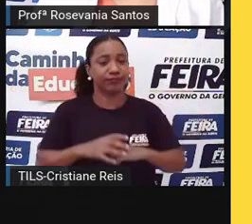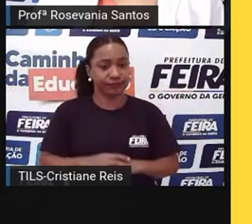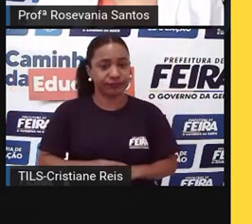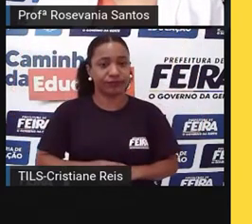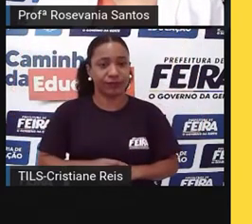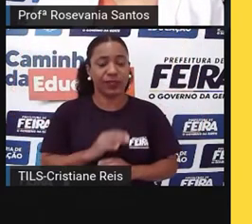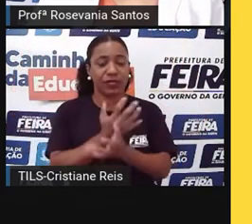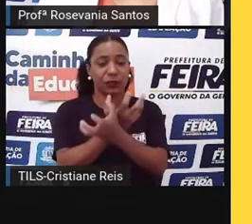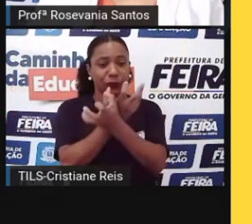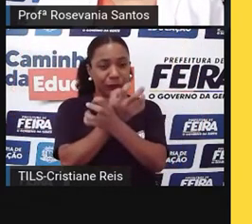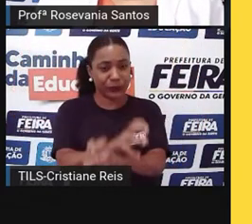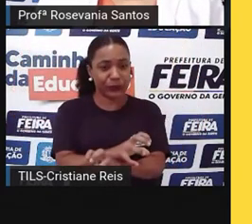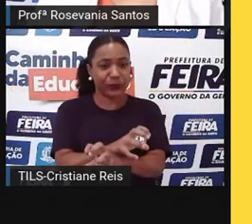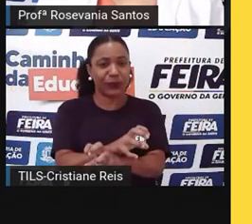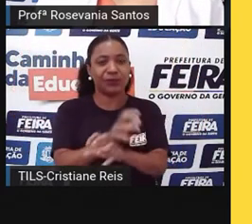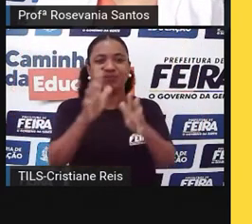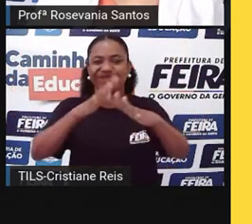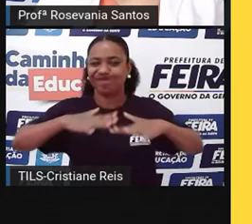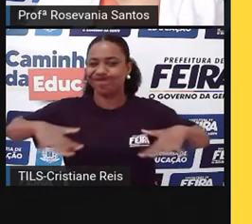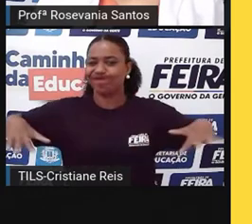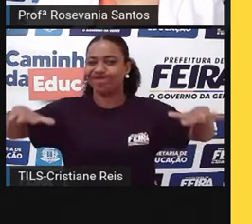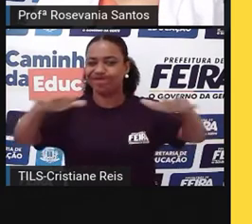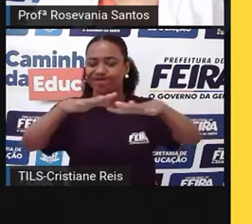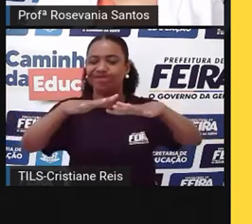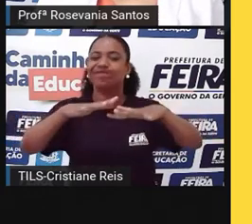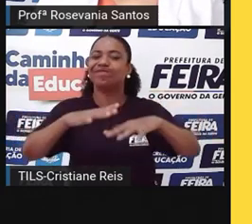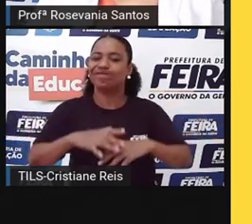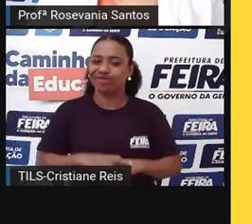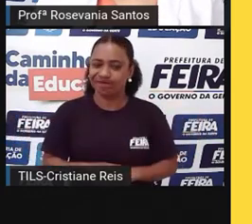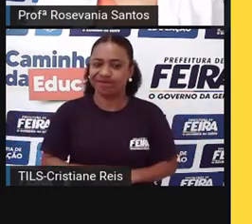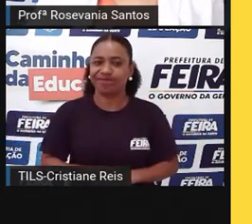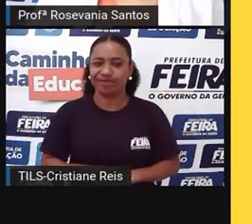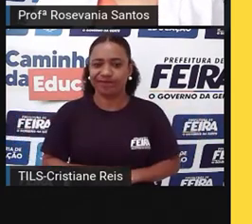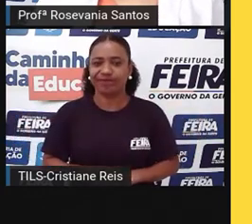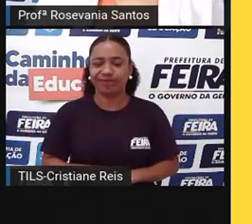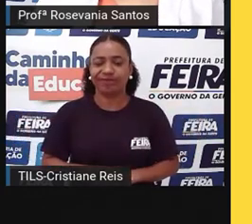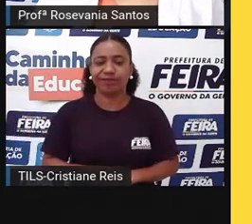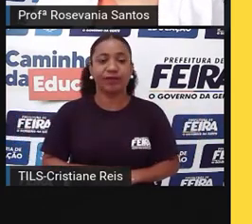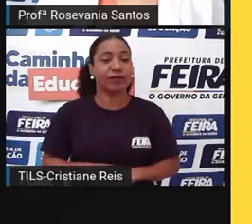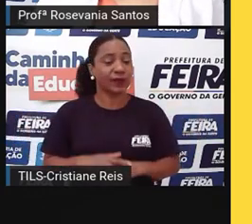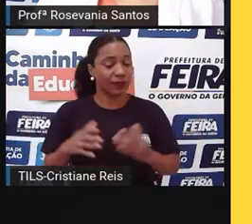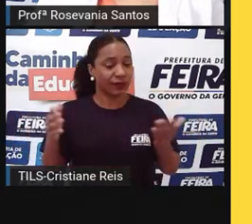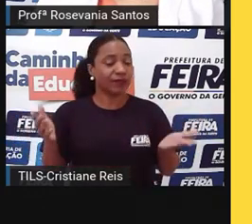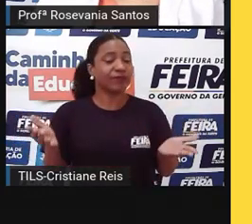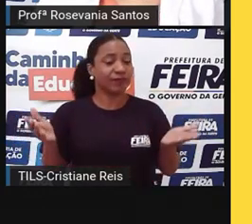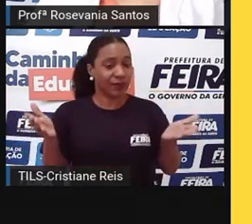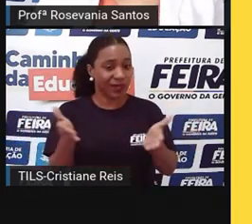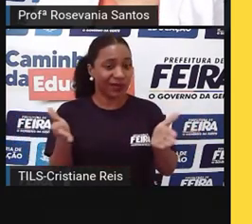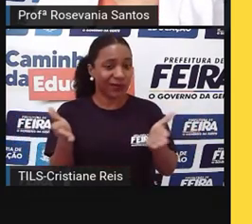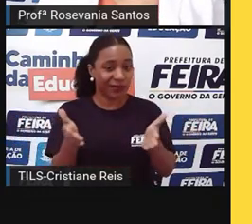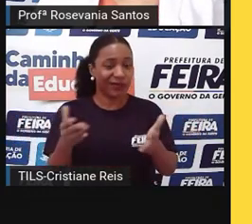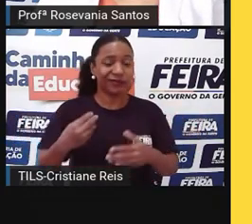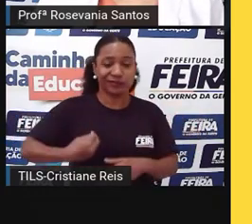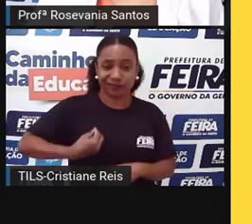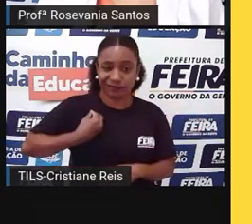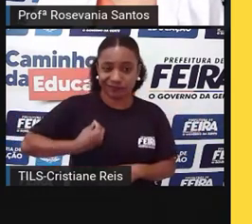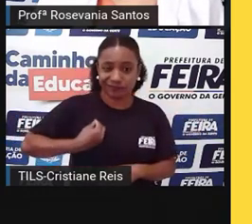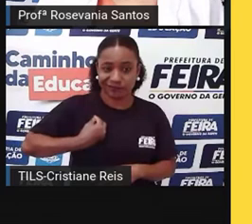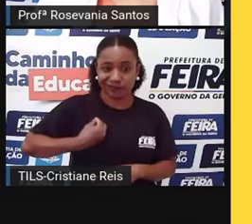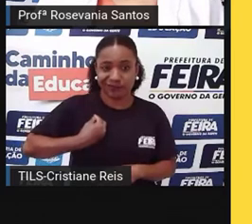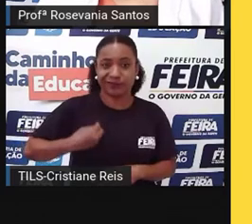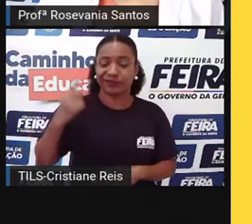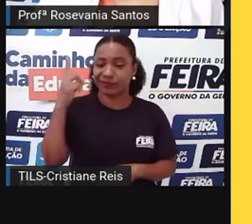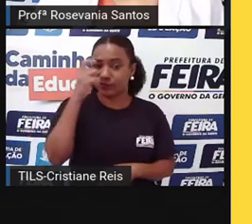da seca, o espaço da seca. Então, a gente, né, está vivendo situações bem parecidas com essa de